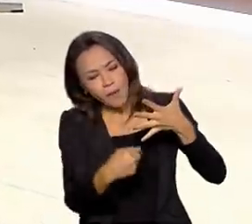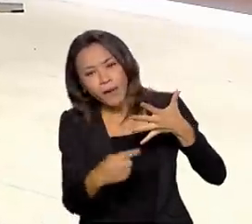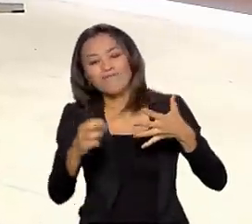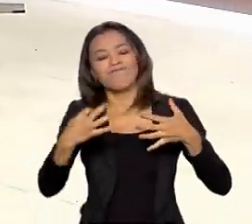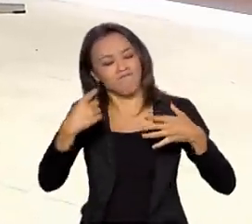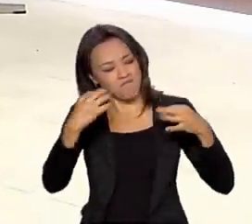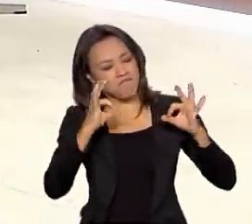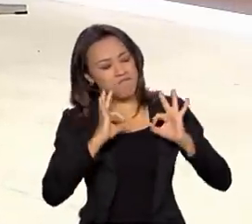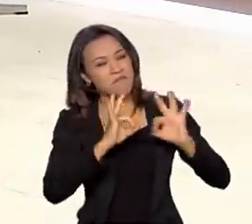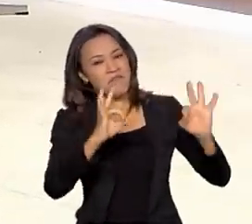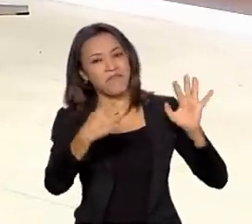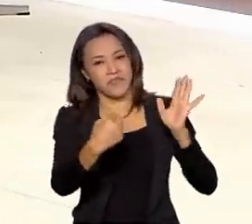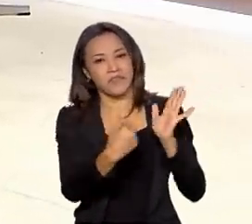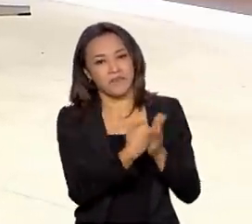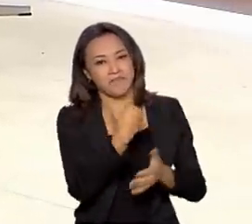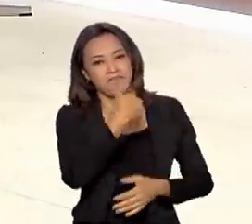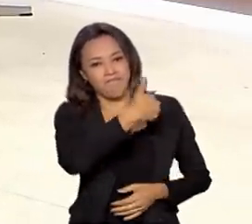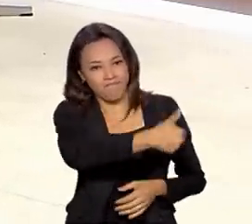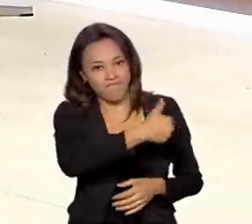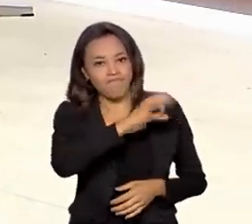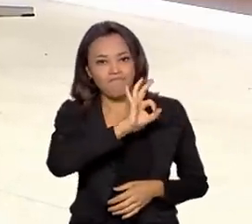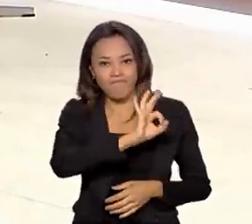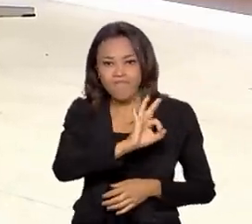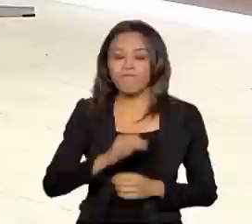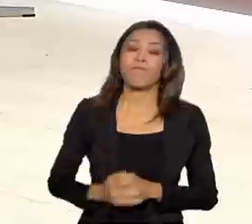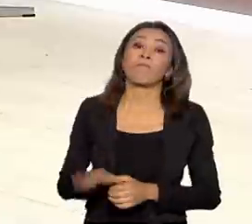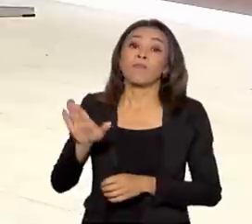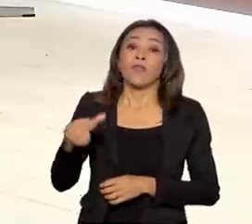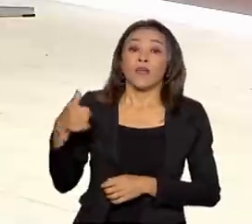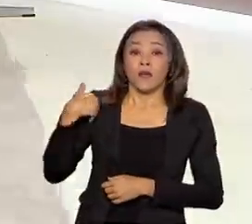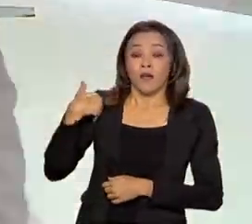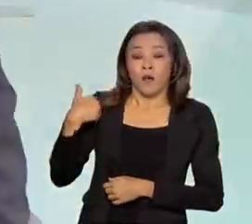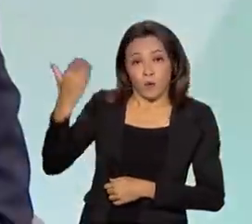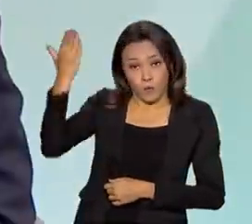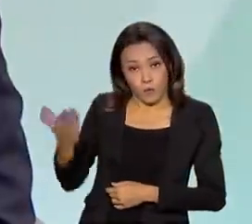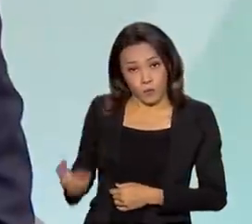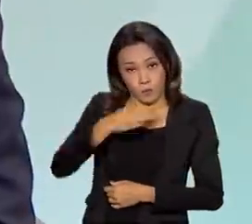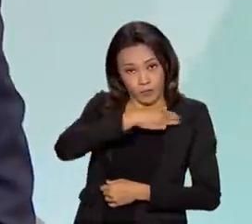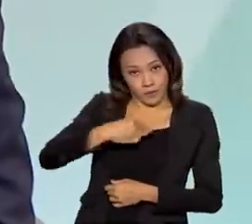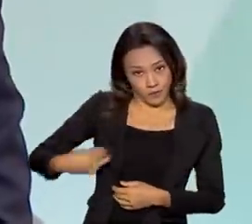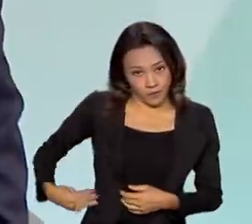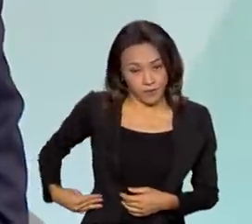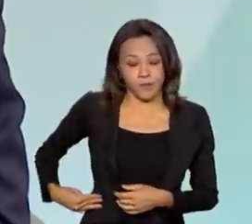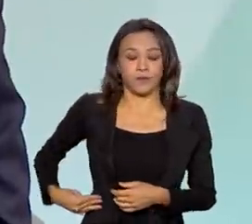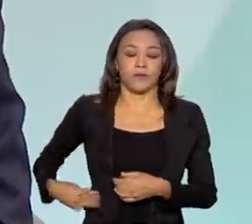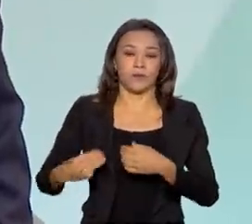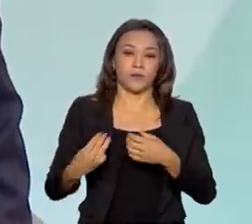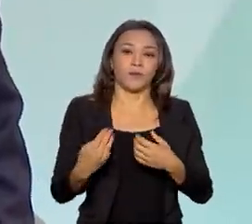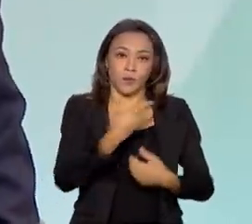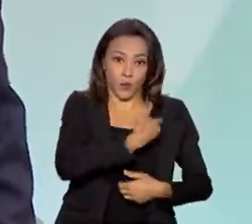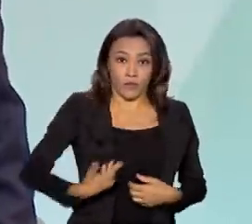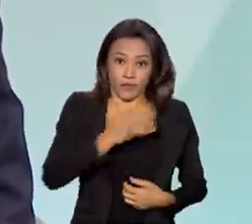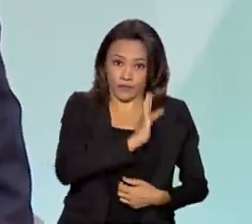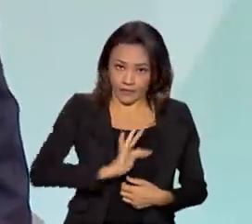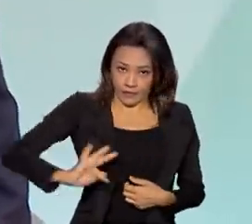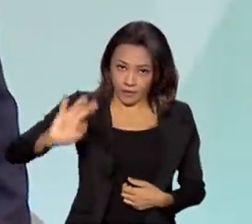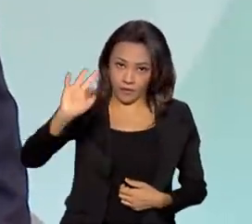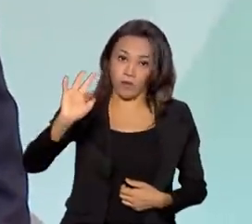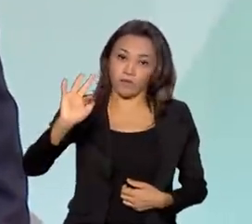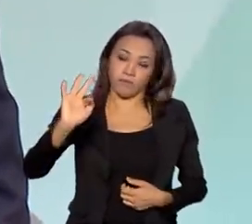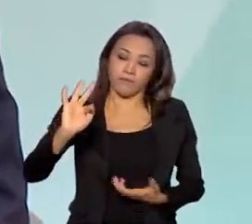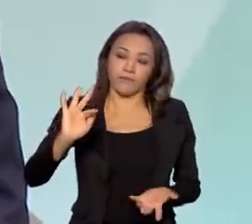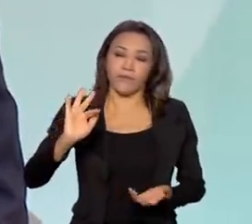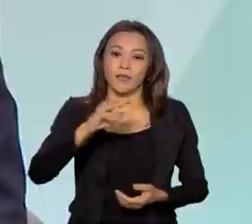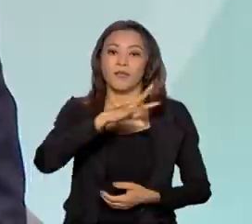observação. Quando o ministro Rogério Marinho, do governo federal do presidente Jair Bolsonaro,